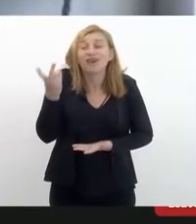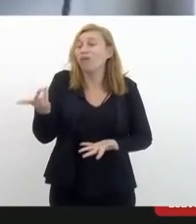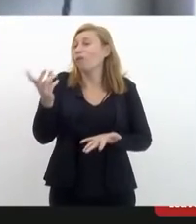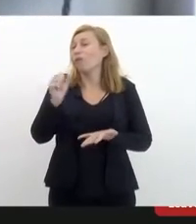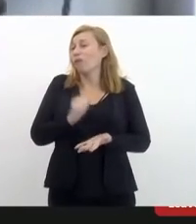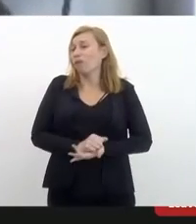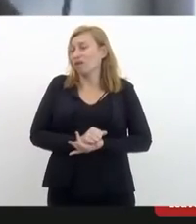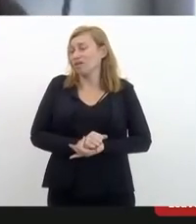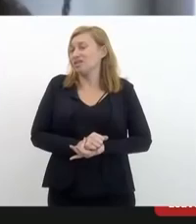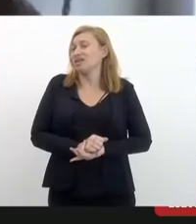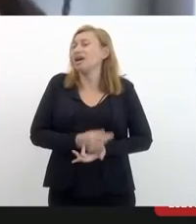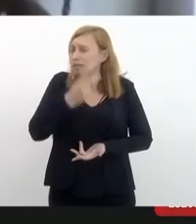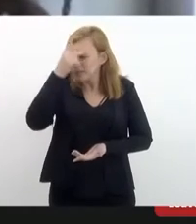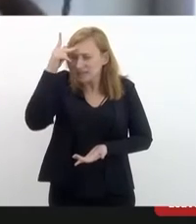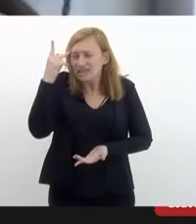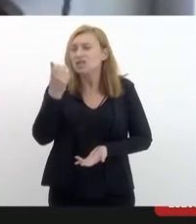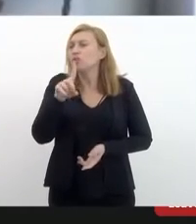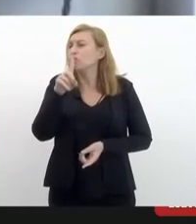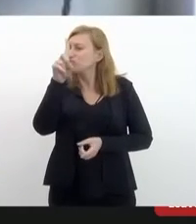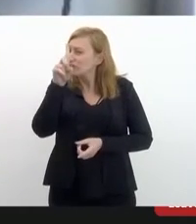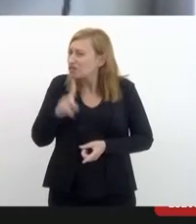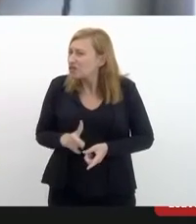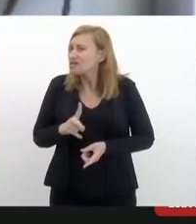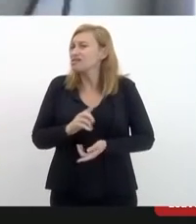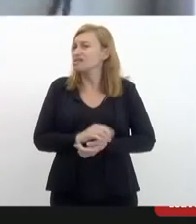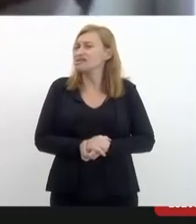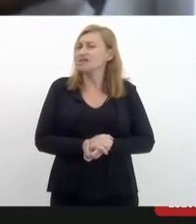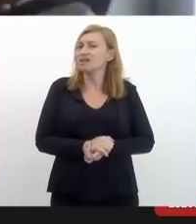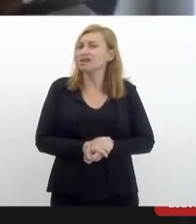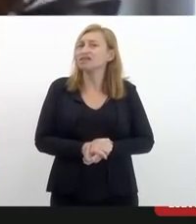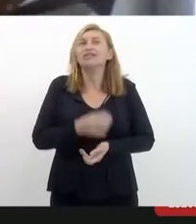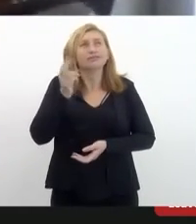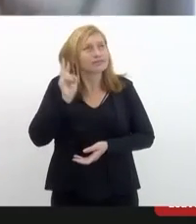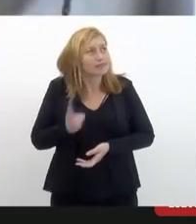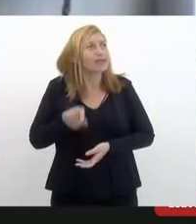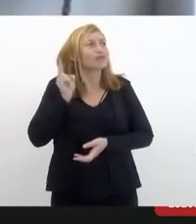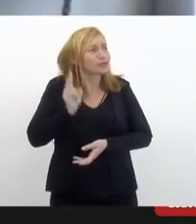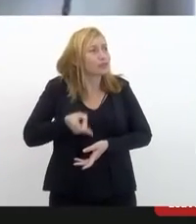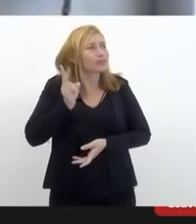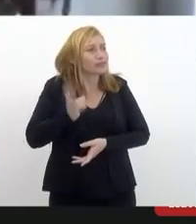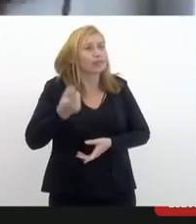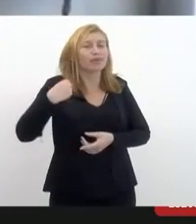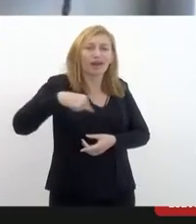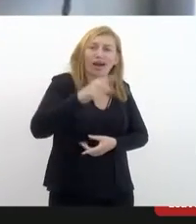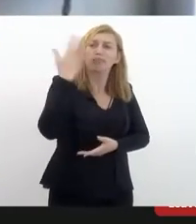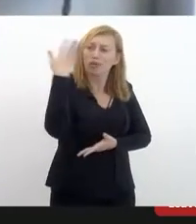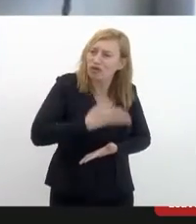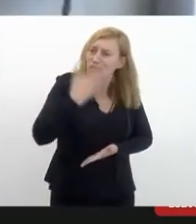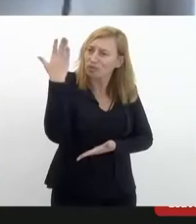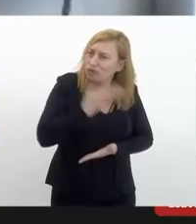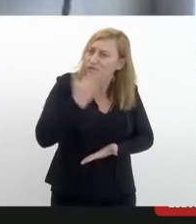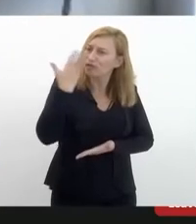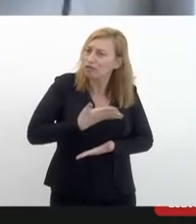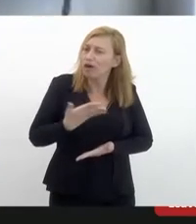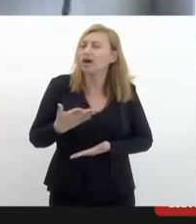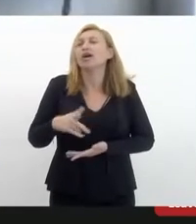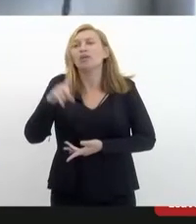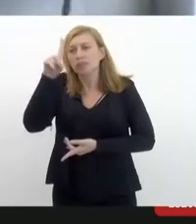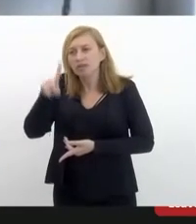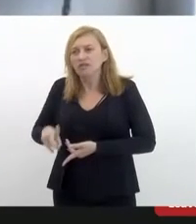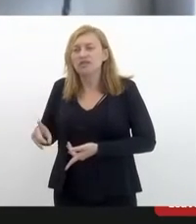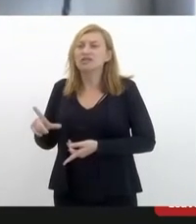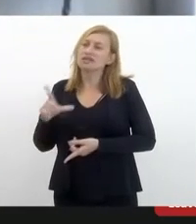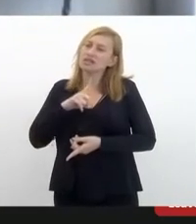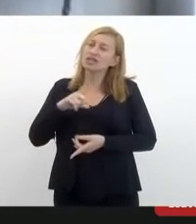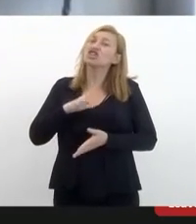a pessoa com deficiência permanente lá, a lá aprovar que tem essa deficiência.